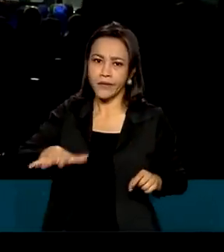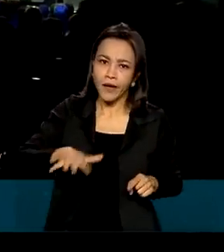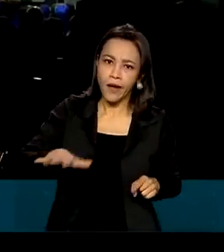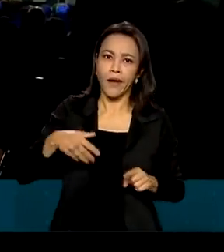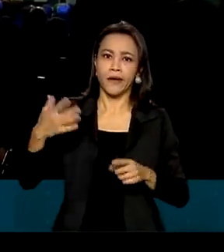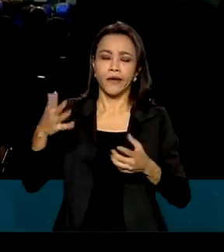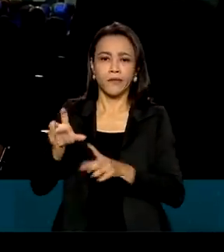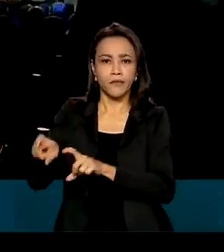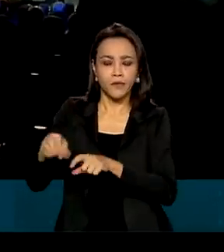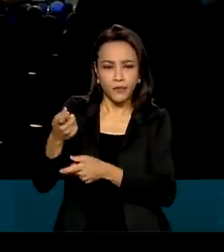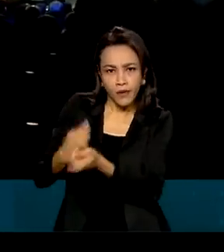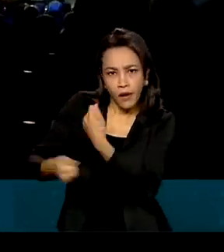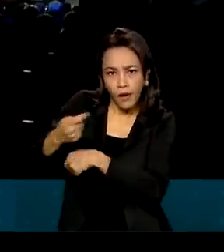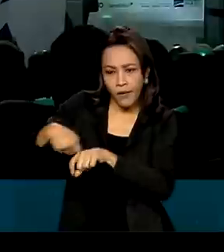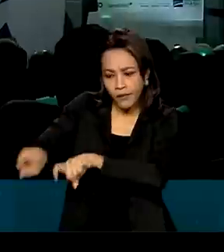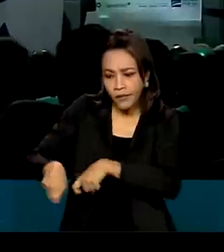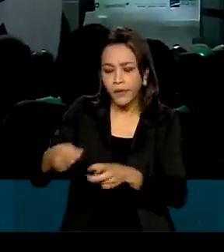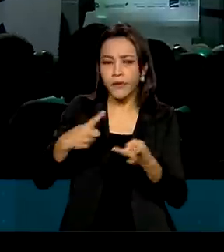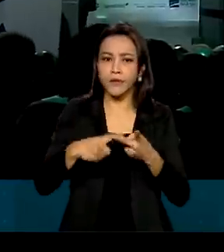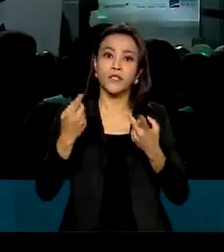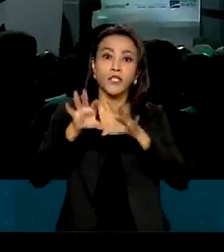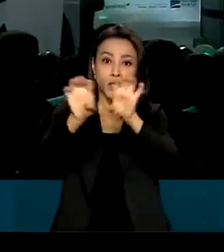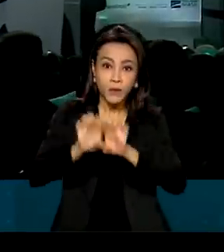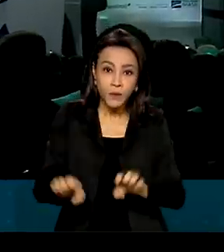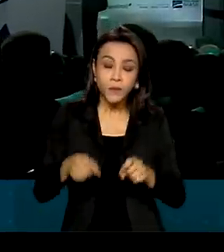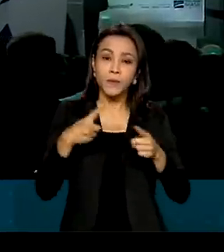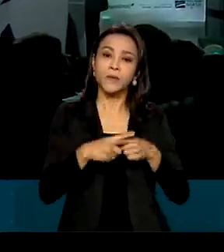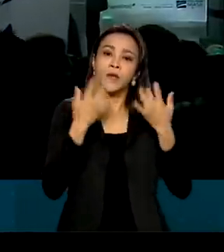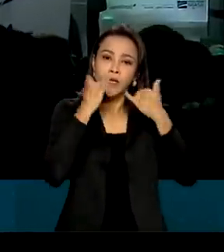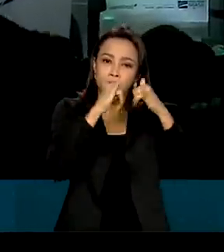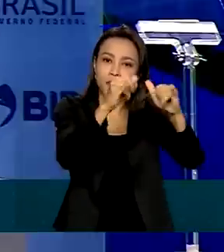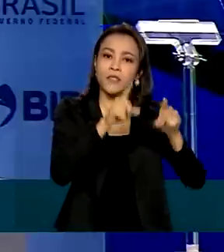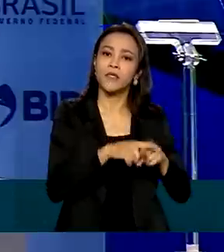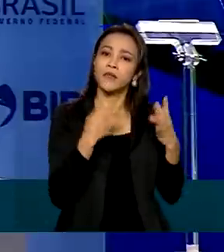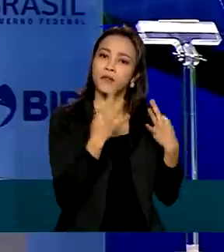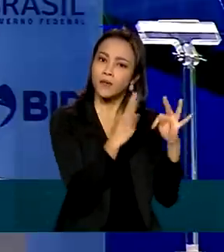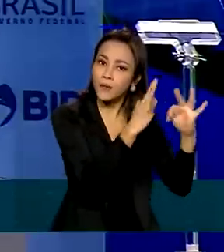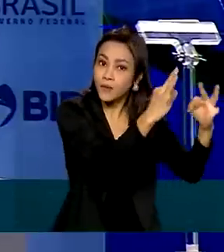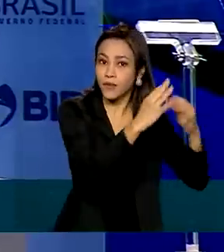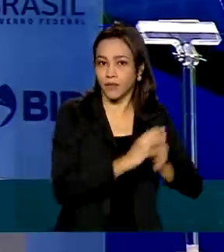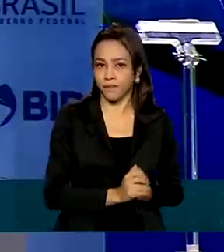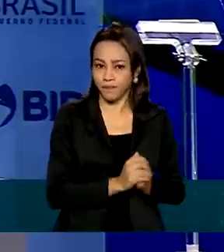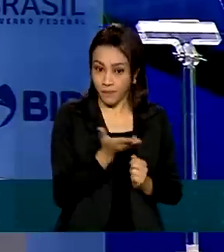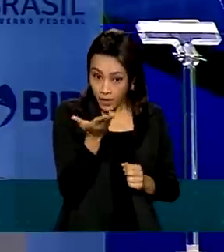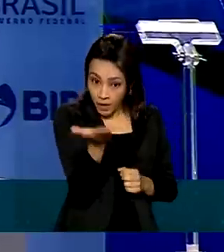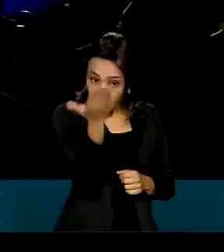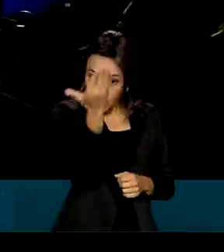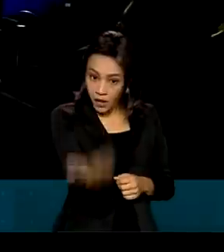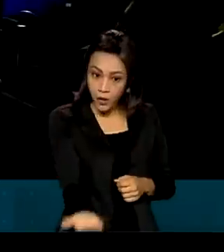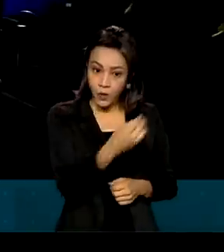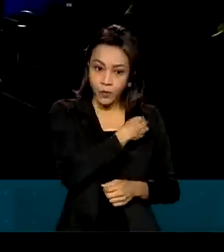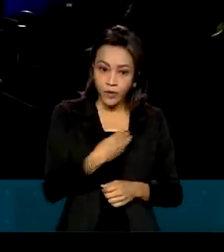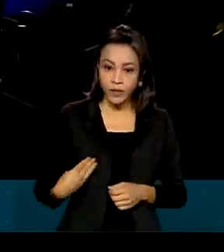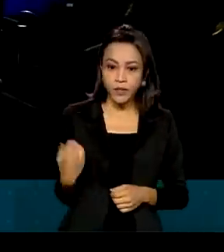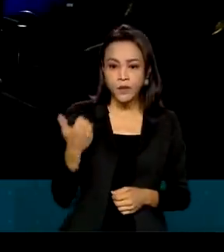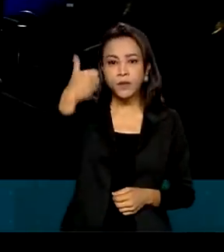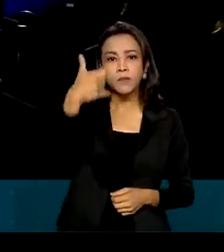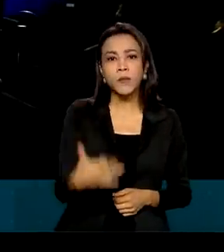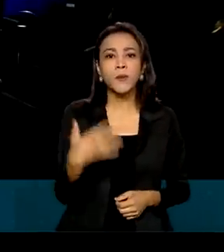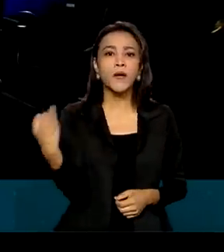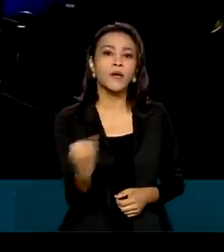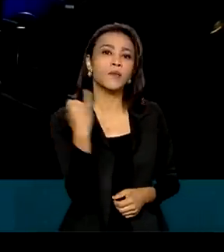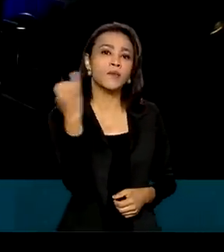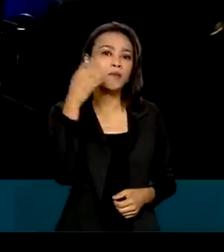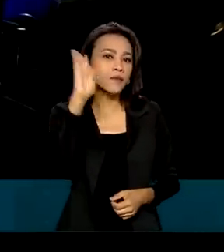agronegócio, infraestrutura, energia e tecnologia da informação. O ministro de Relações Exteriores destacou a importância do